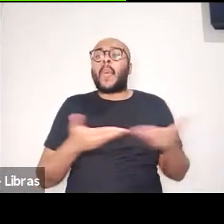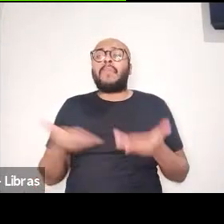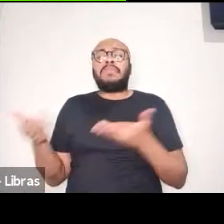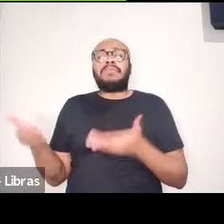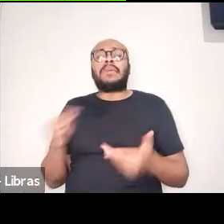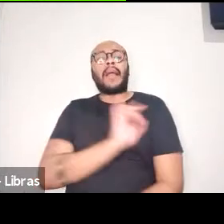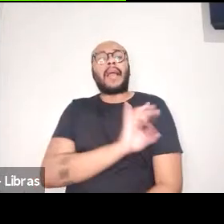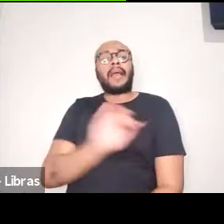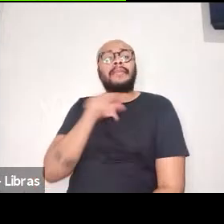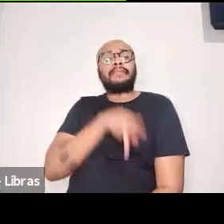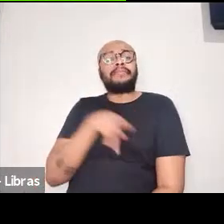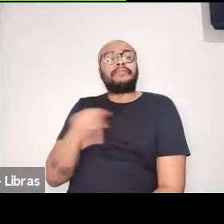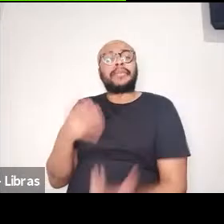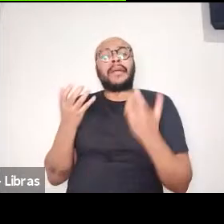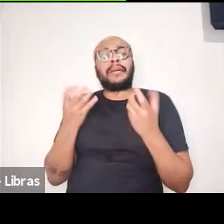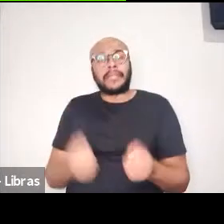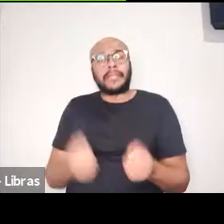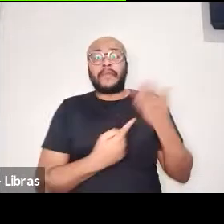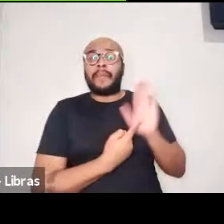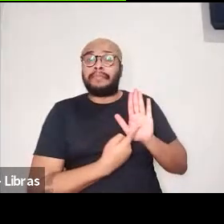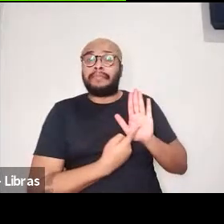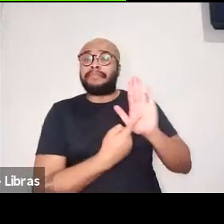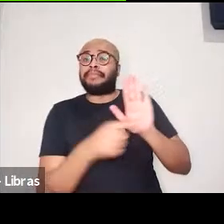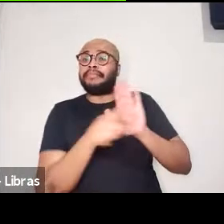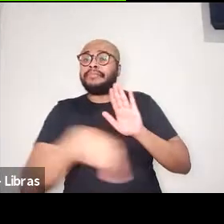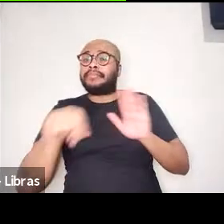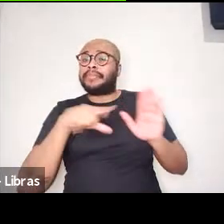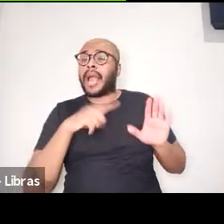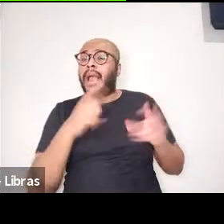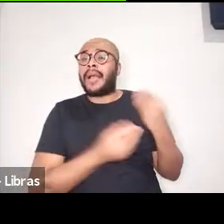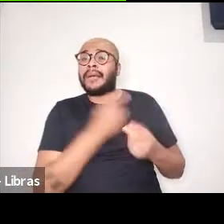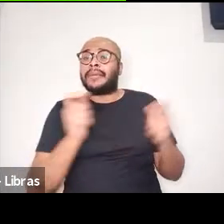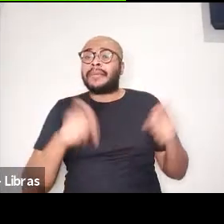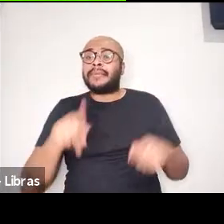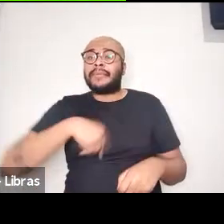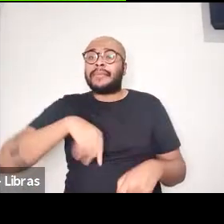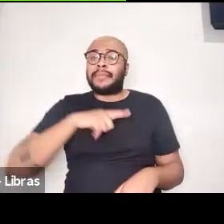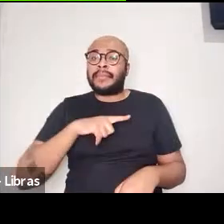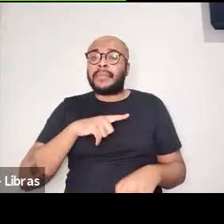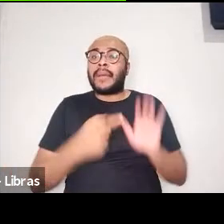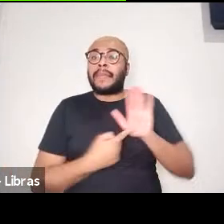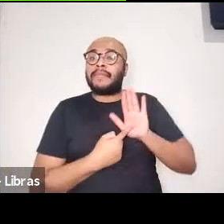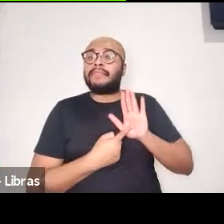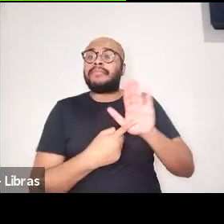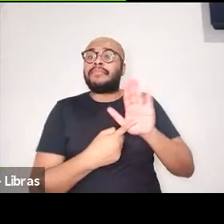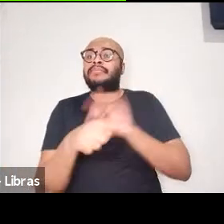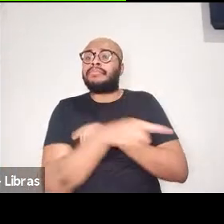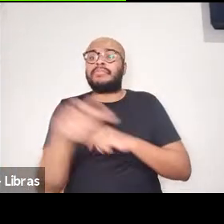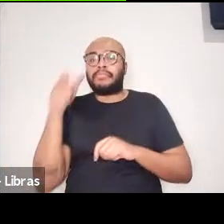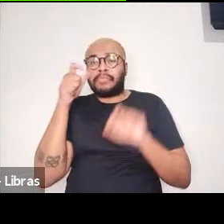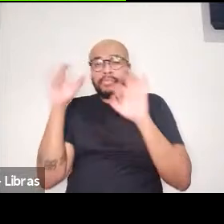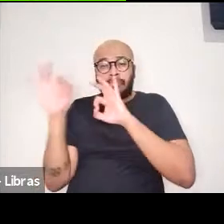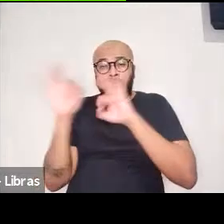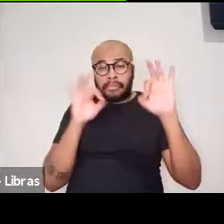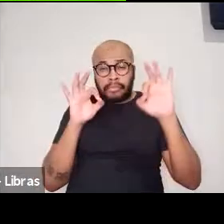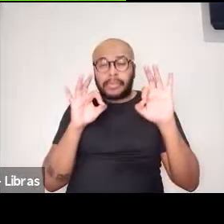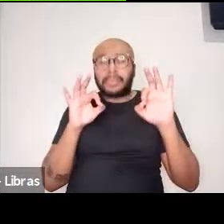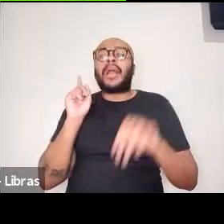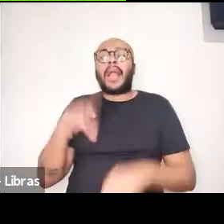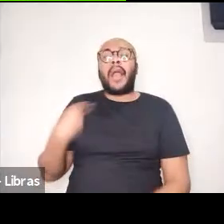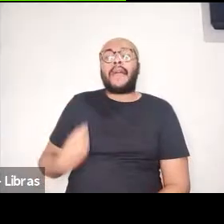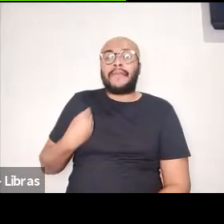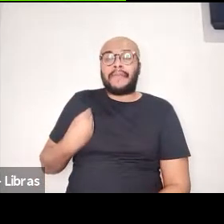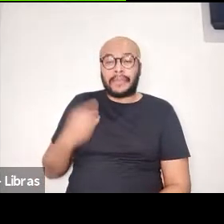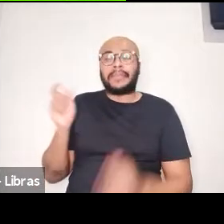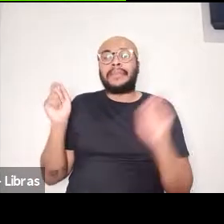seguir, apresentarei, está sendo transmitida ao vivo, de modo público, por meio